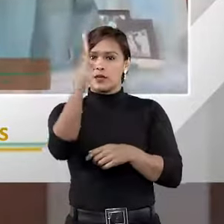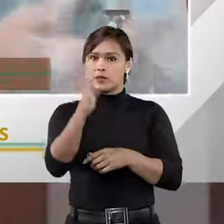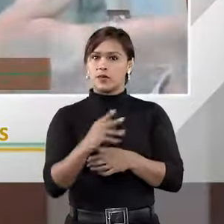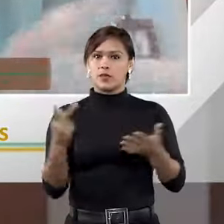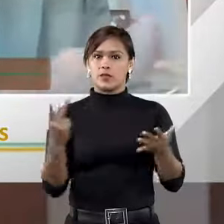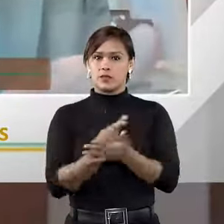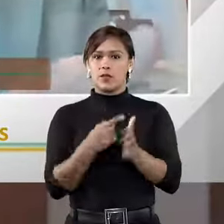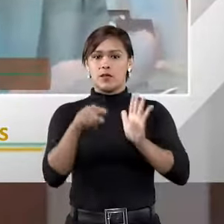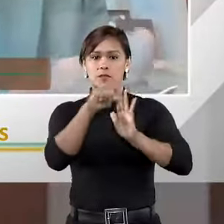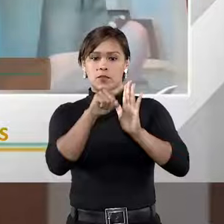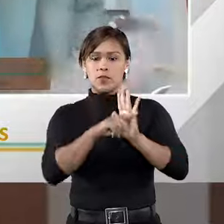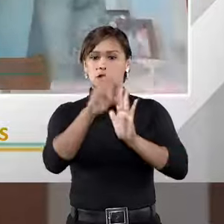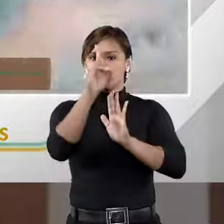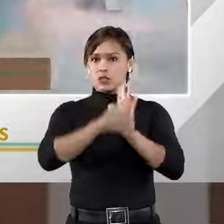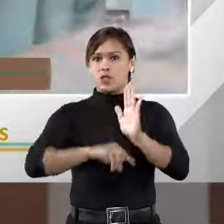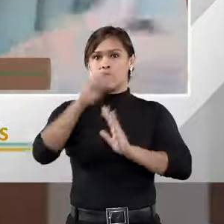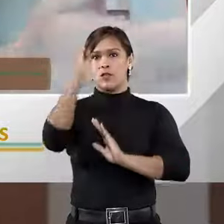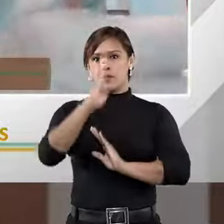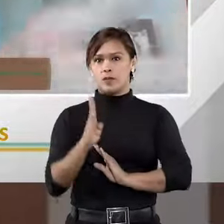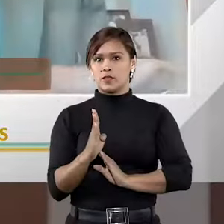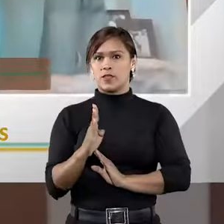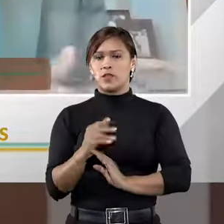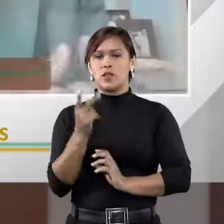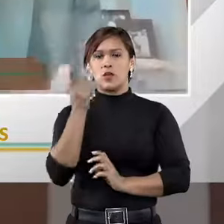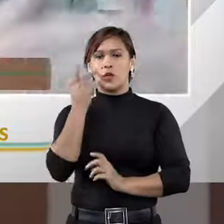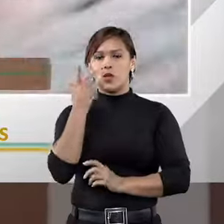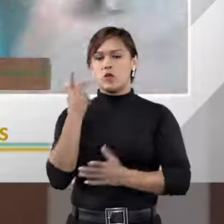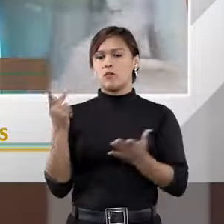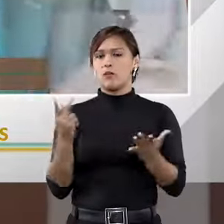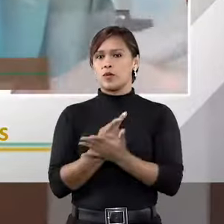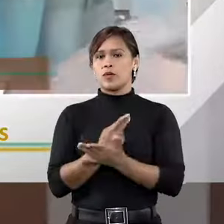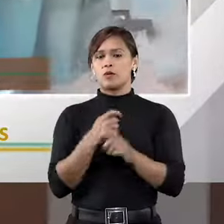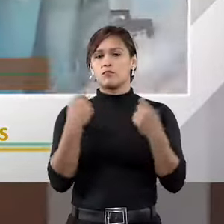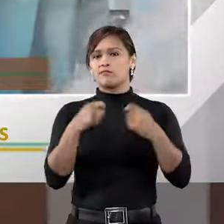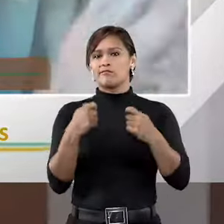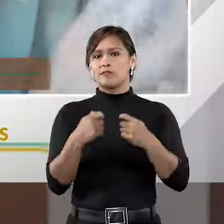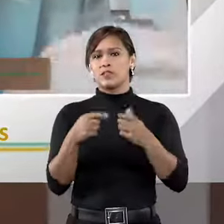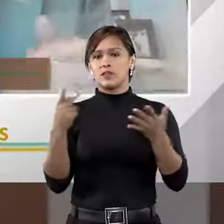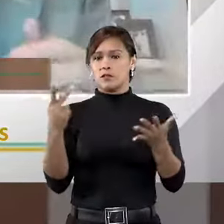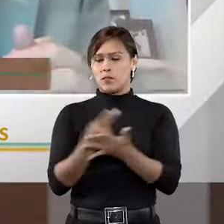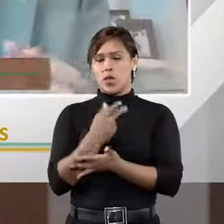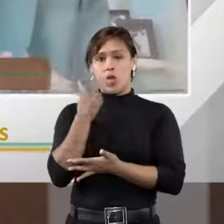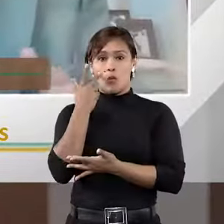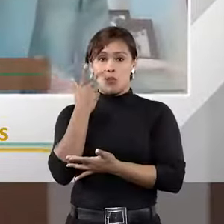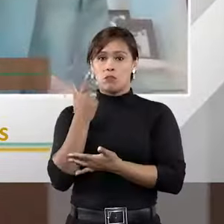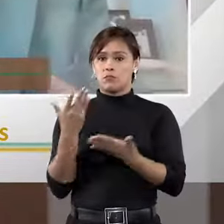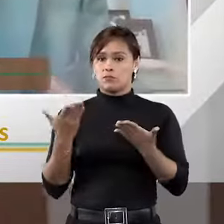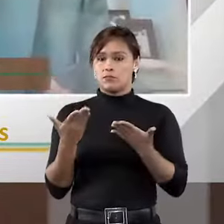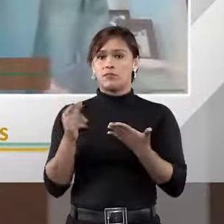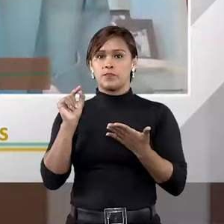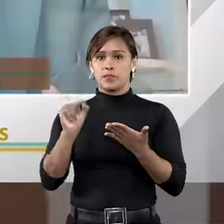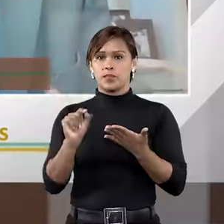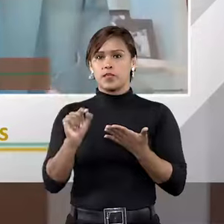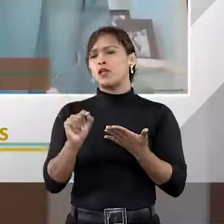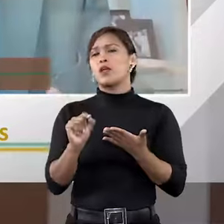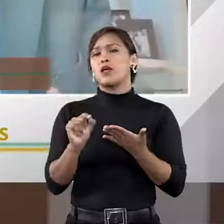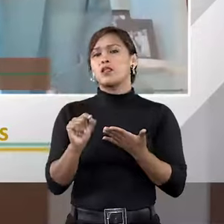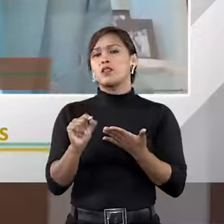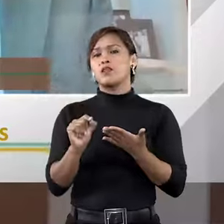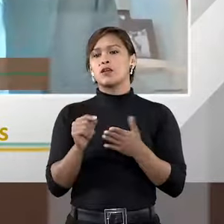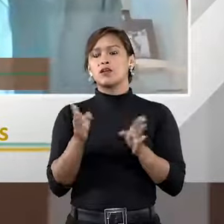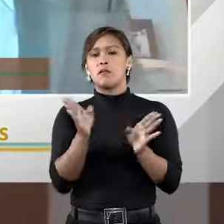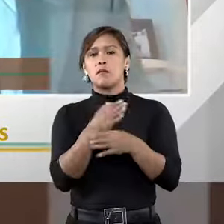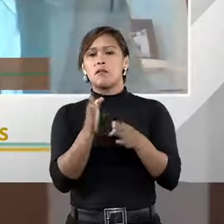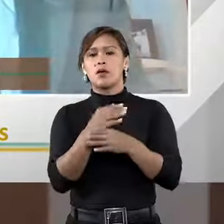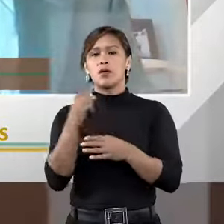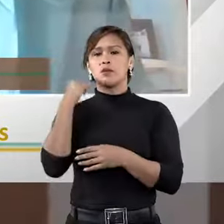provavelmente com a aplicação do direito brasileiro, que é o normal que aconteça, não precisa ser, mas normalmente é isso, ele não vai ser tolo de